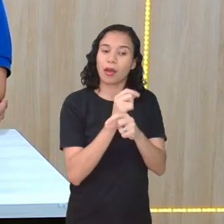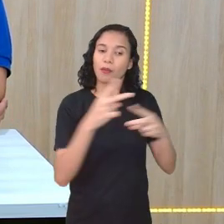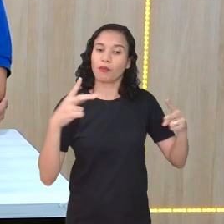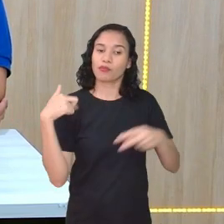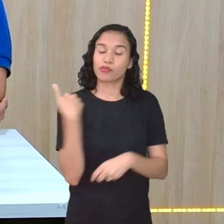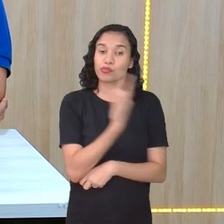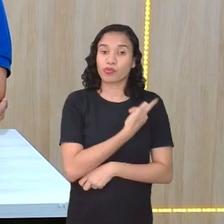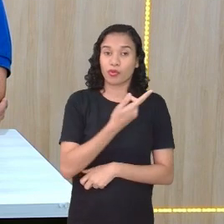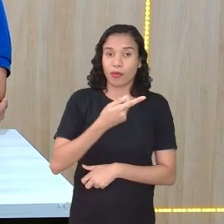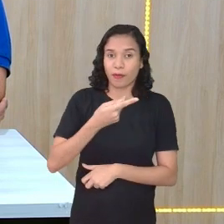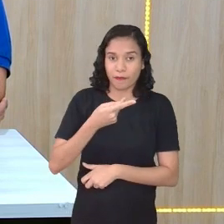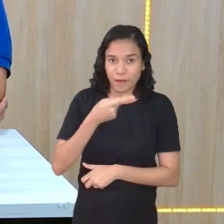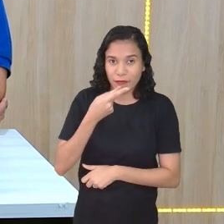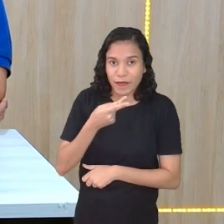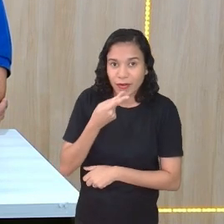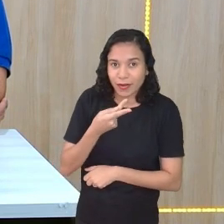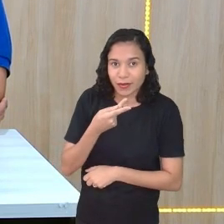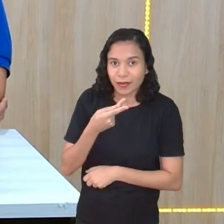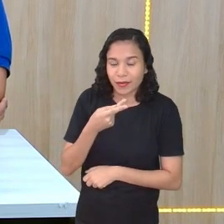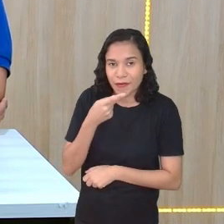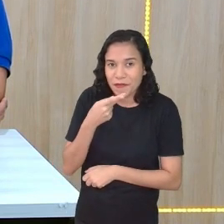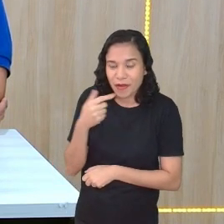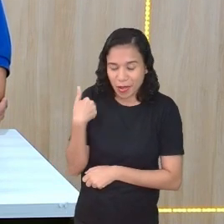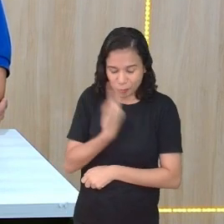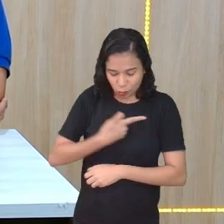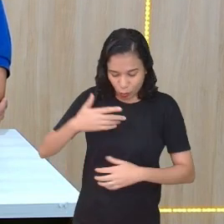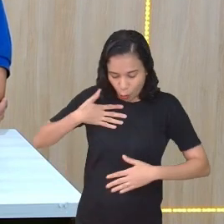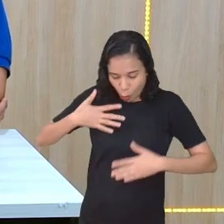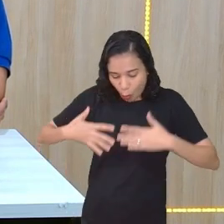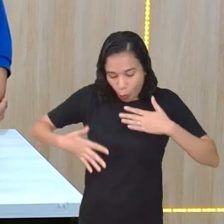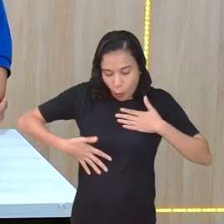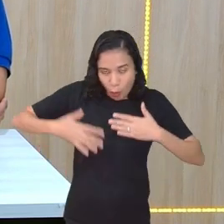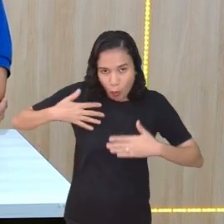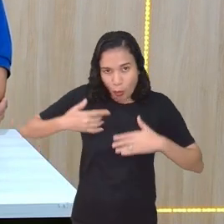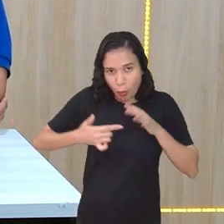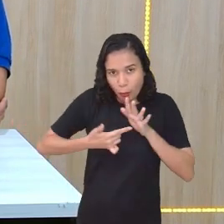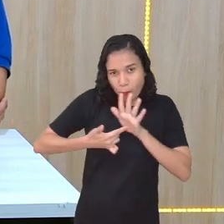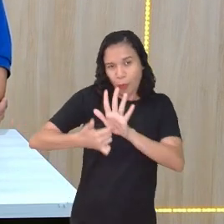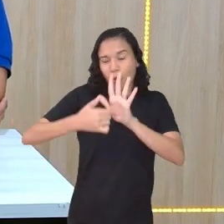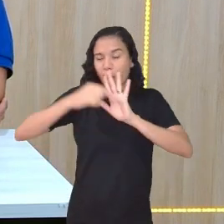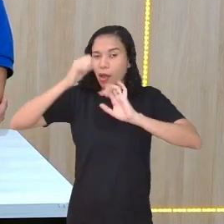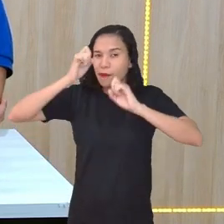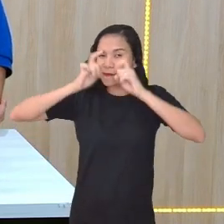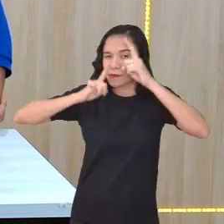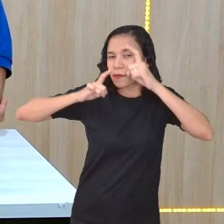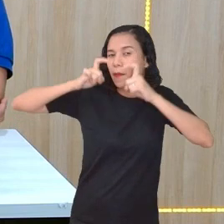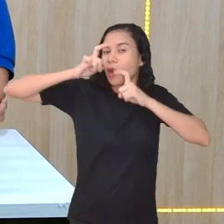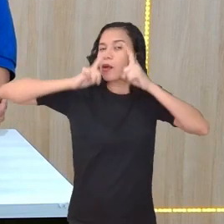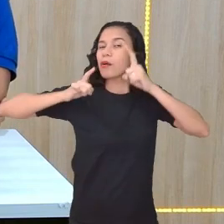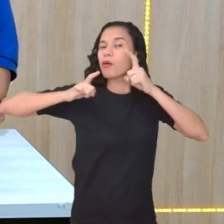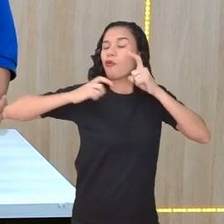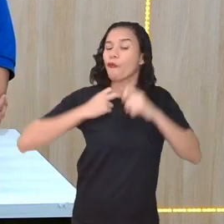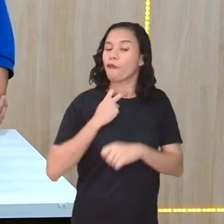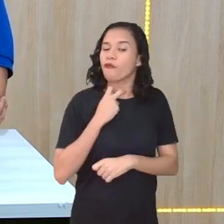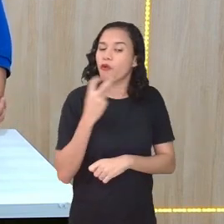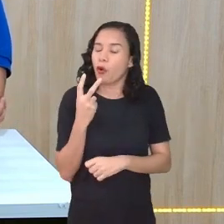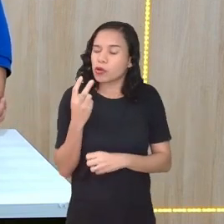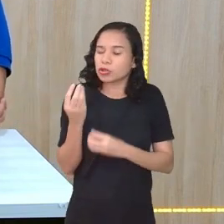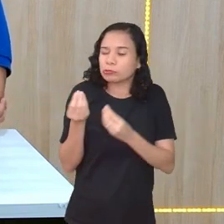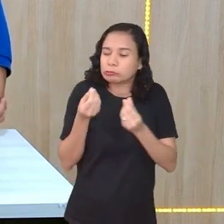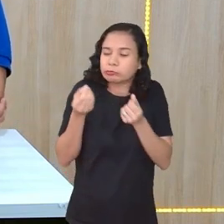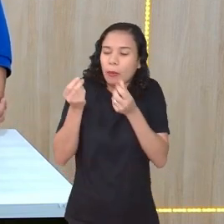que a gente só diz com o nosso corpo, diz com as nossas expressões sociais, né? O tom de voz. voz.